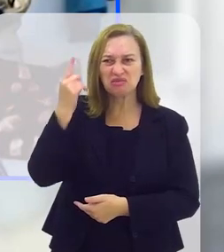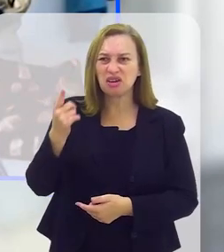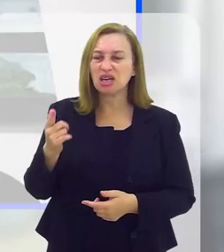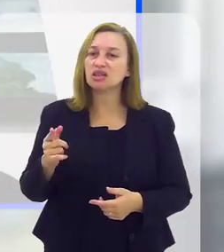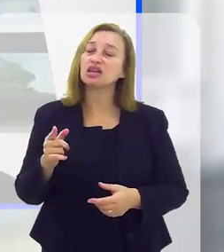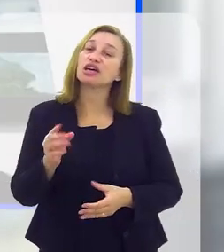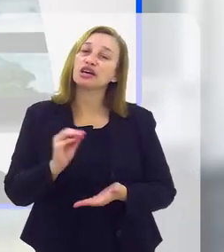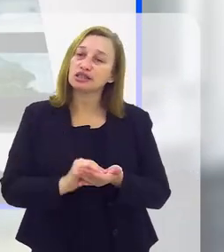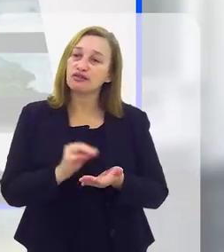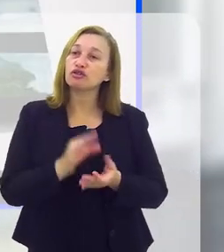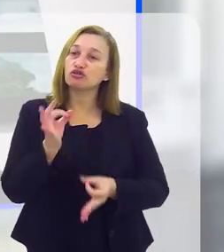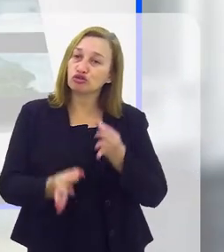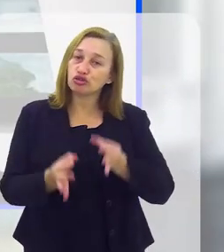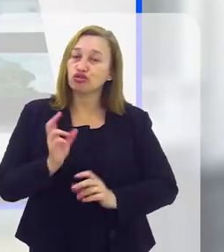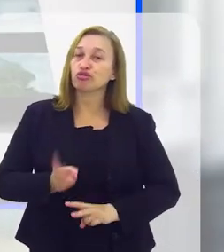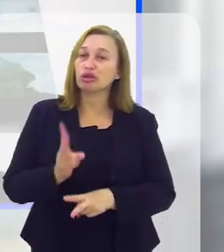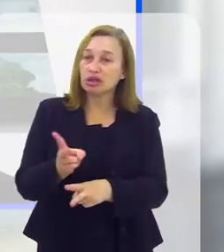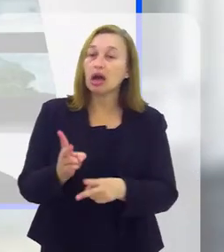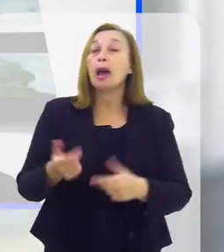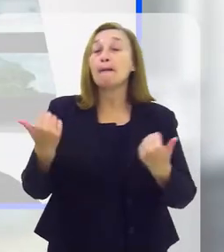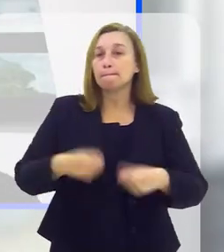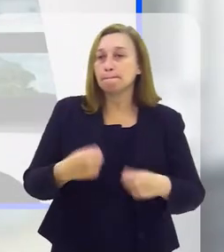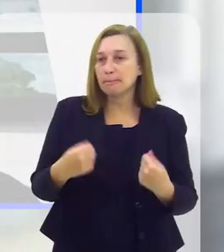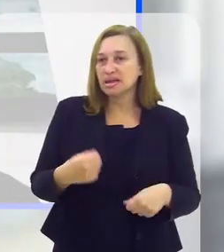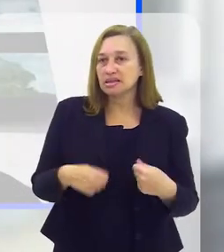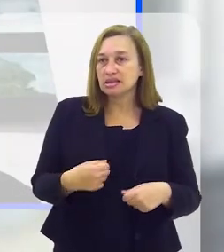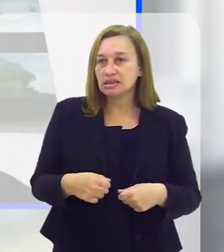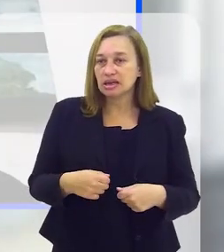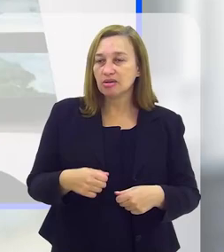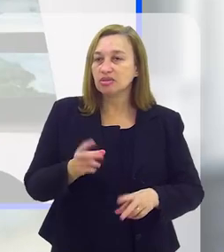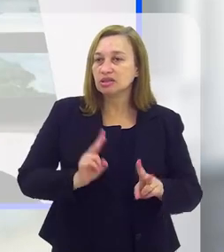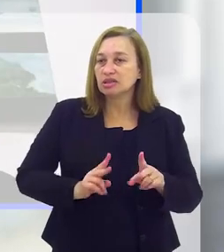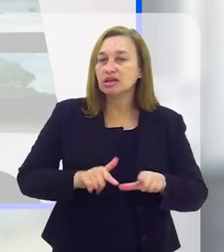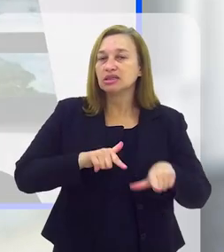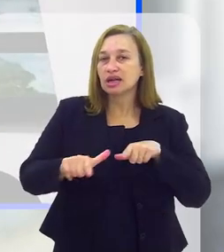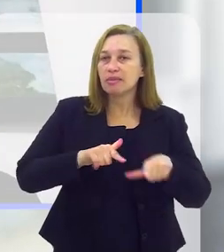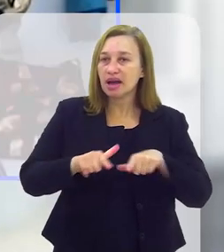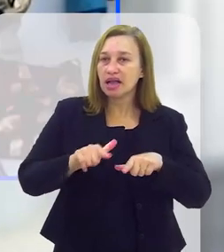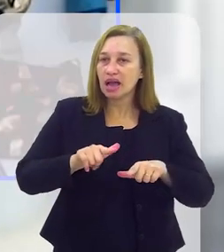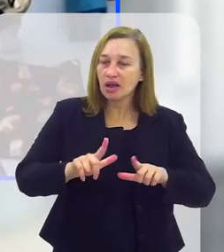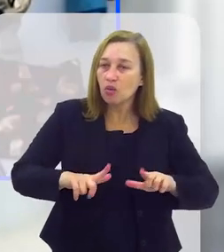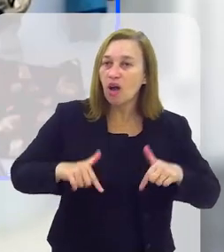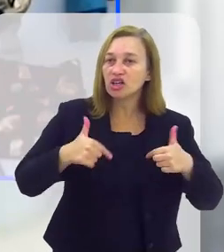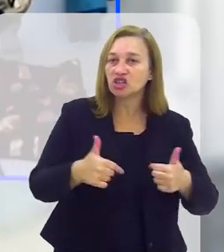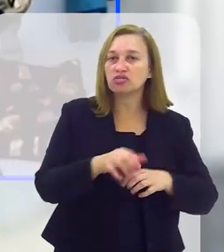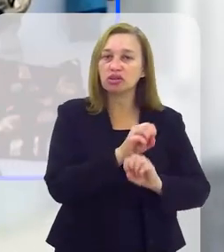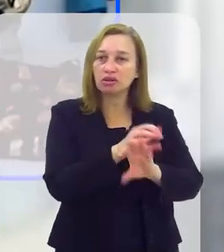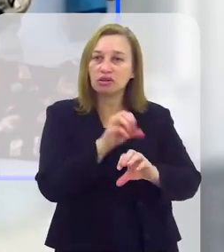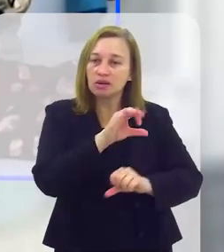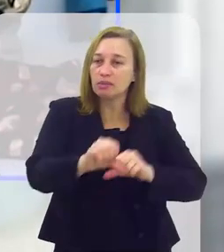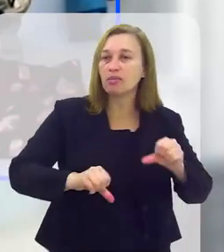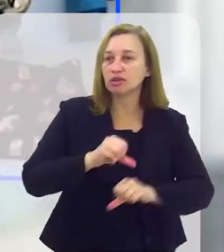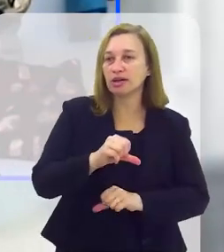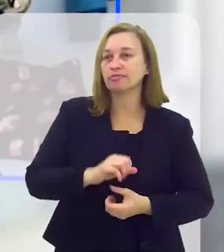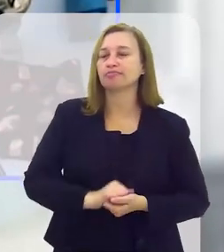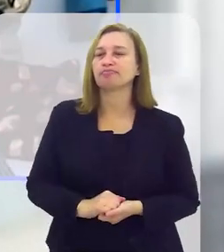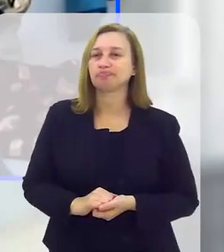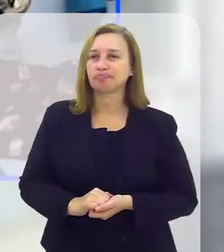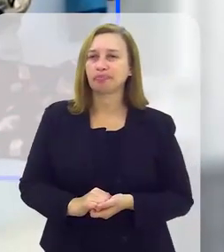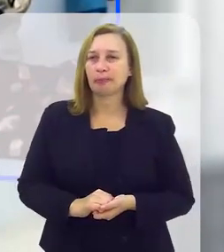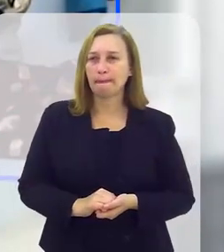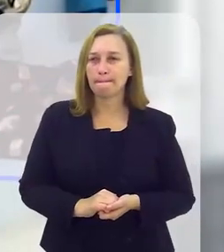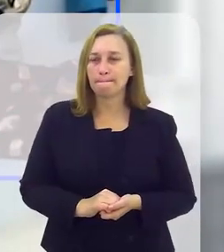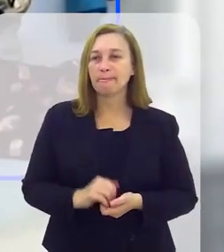essa forma de pensar diferenciada, essa injustiça prevalecerá. Nós temos que trabalhar através da